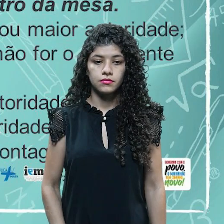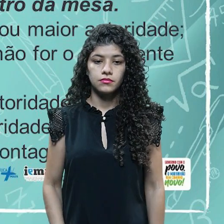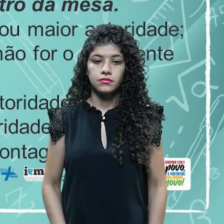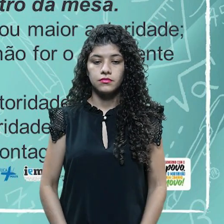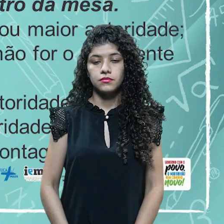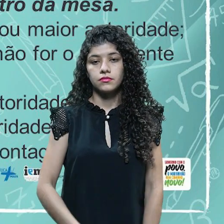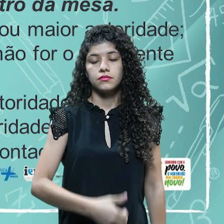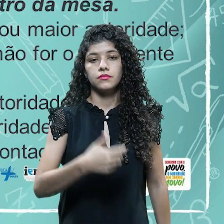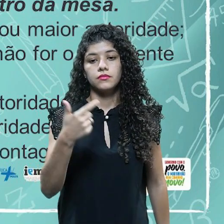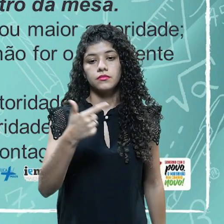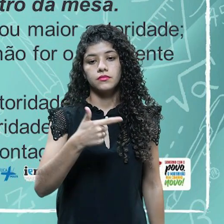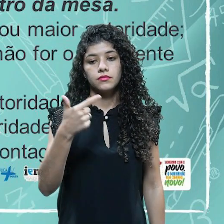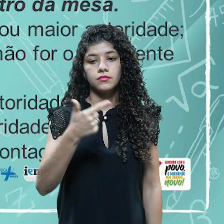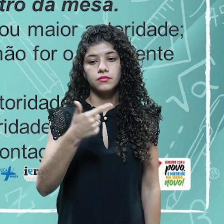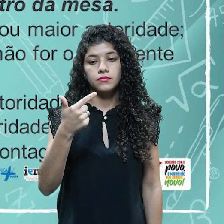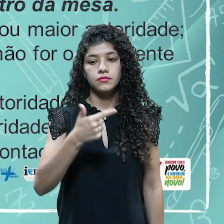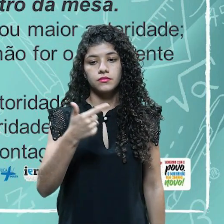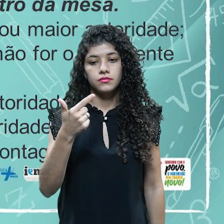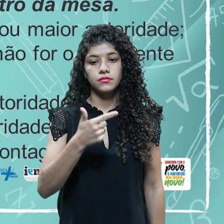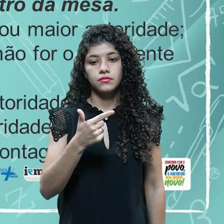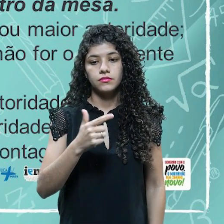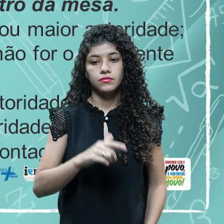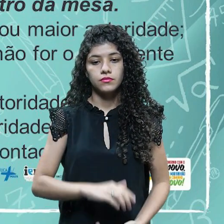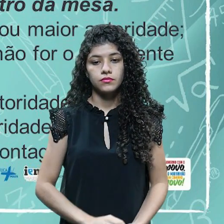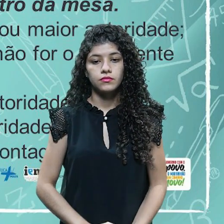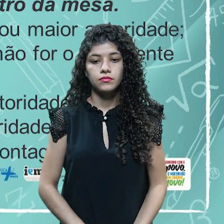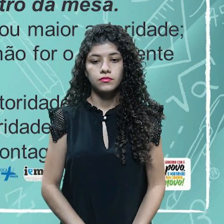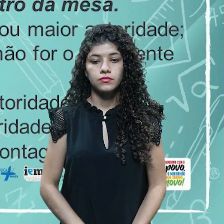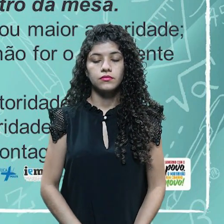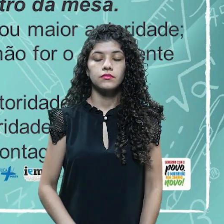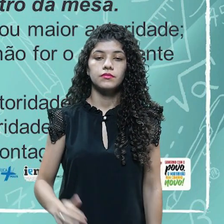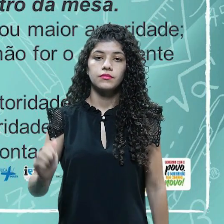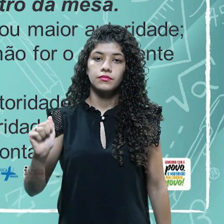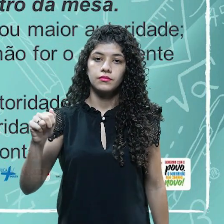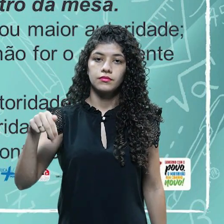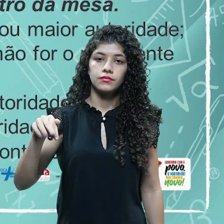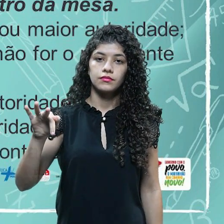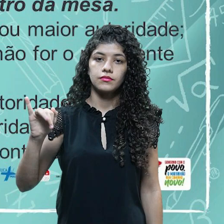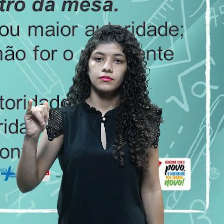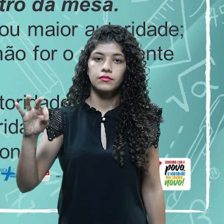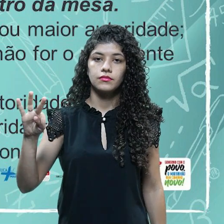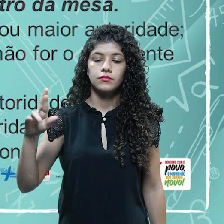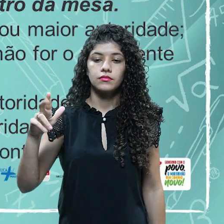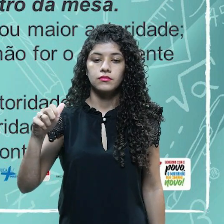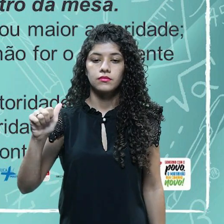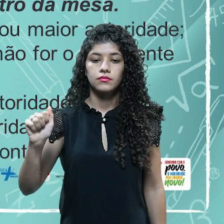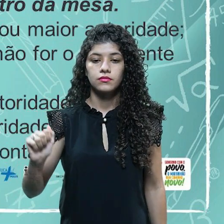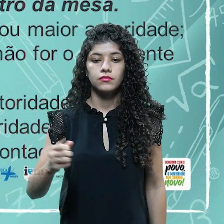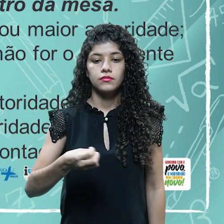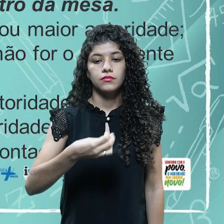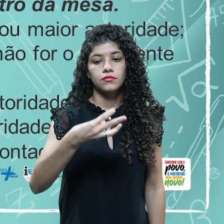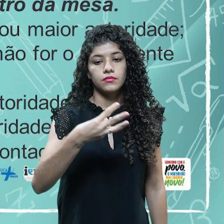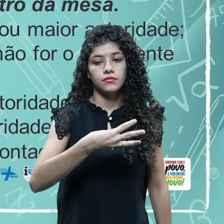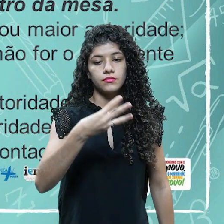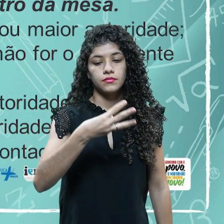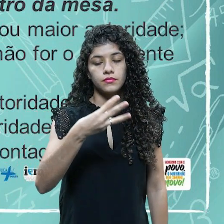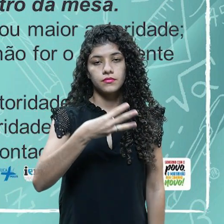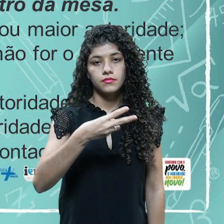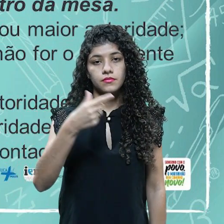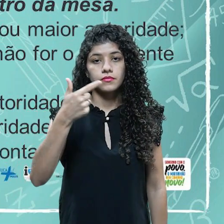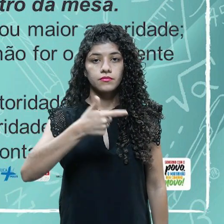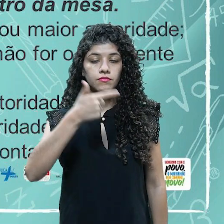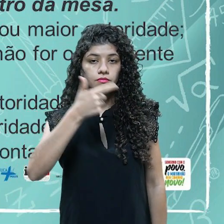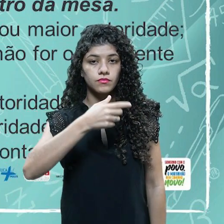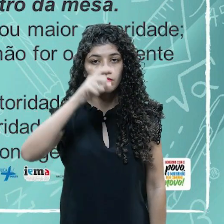ao lado do presidente, é o anfitrião, né. O 3, quer dizer, vai alternando um lado, de um